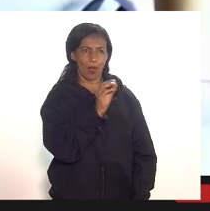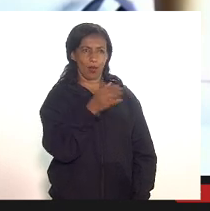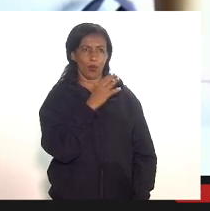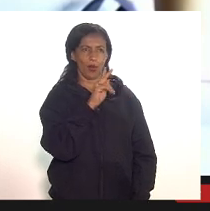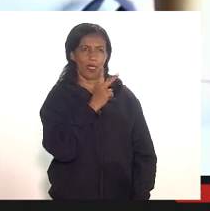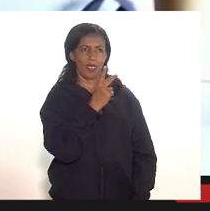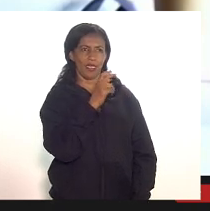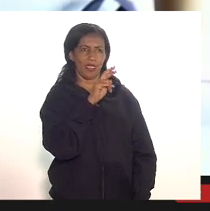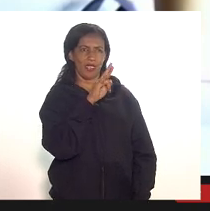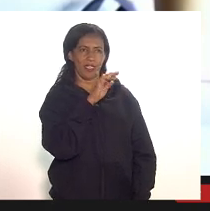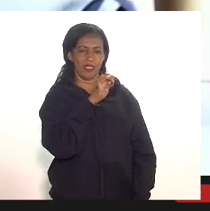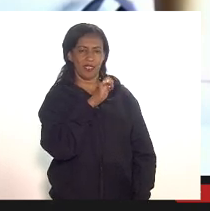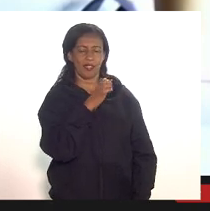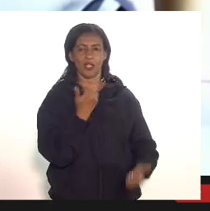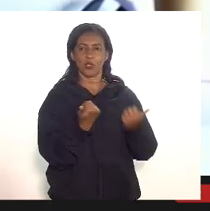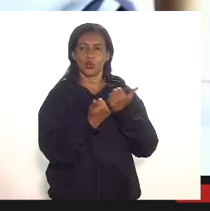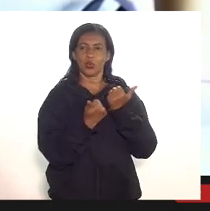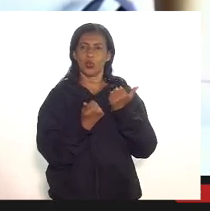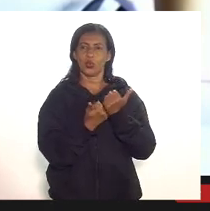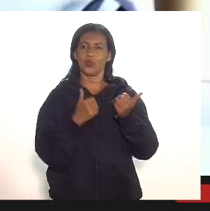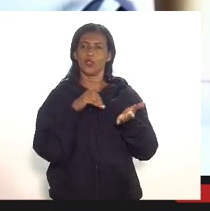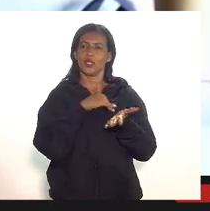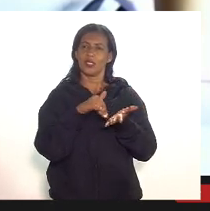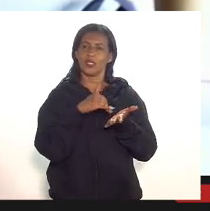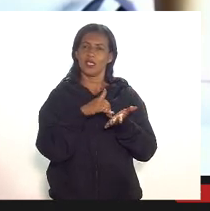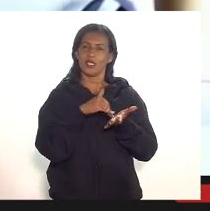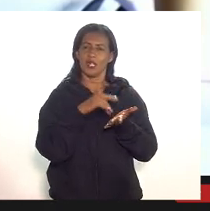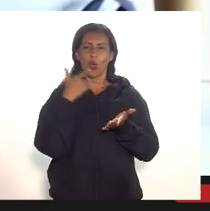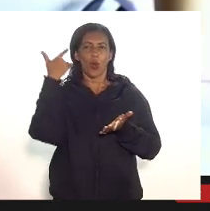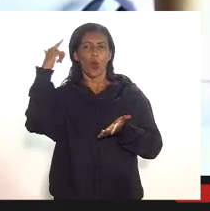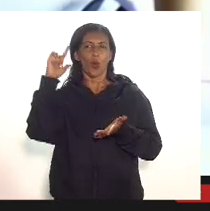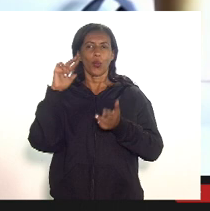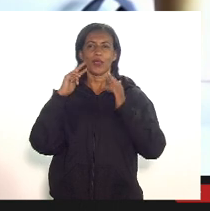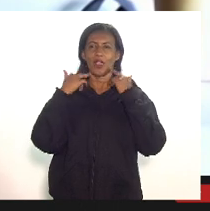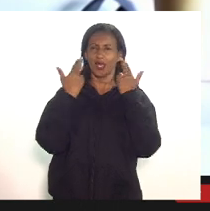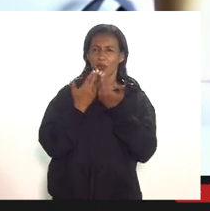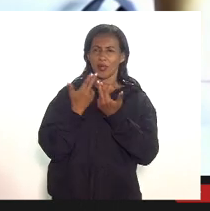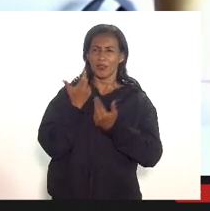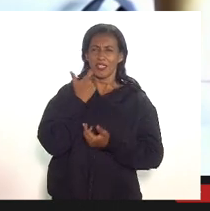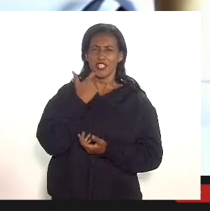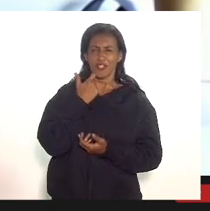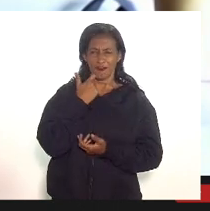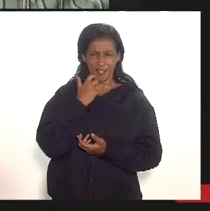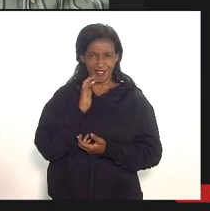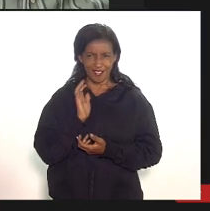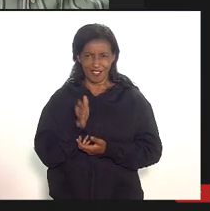subsecretário que nós tivemos em outra reunião juntas foi na sexta-feira